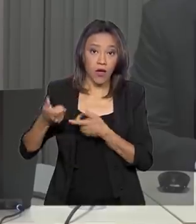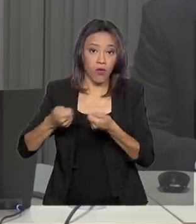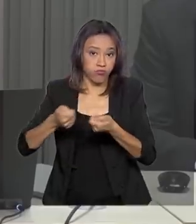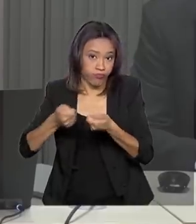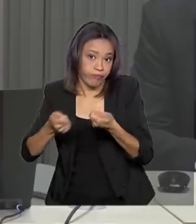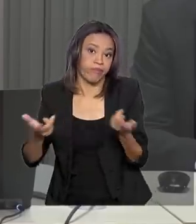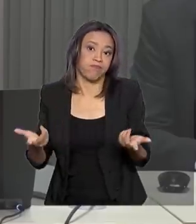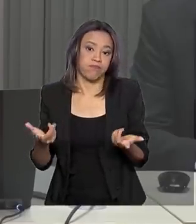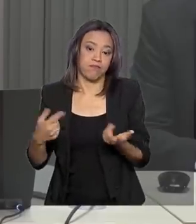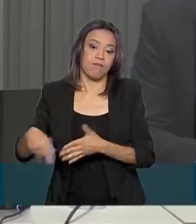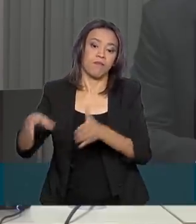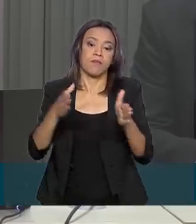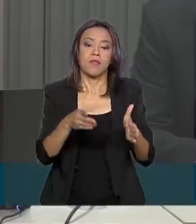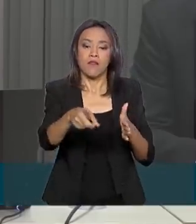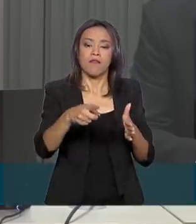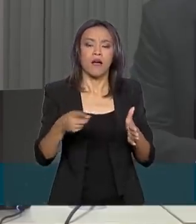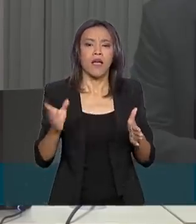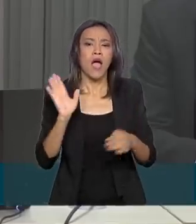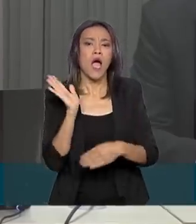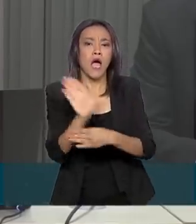Aumentar a competição no mercado,